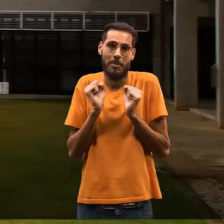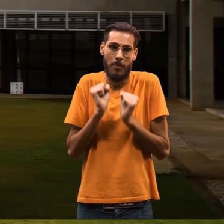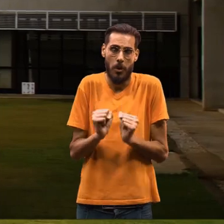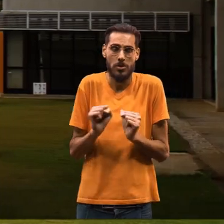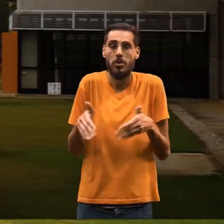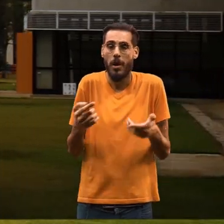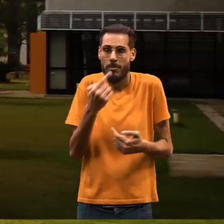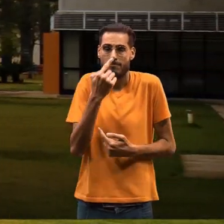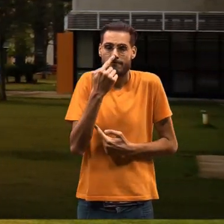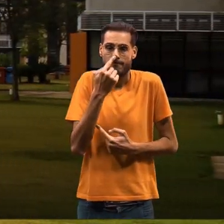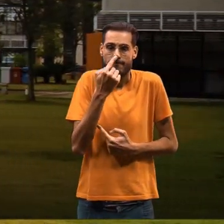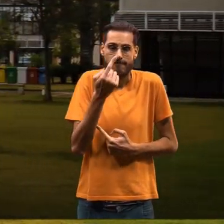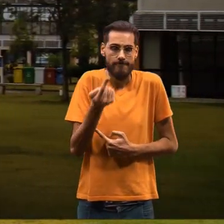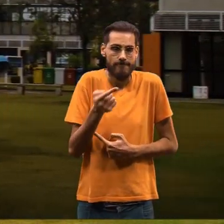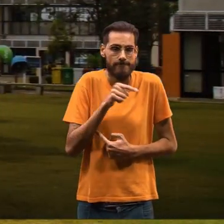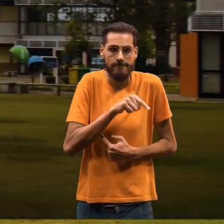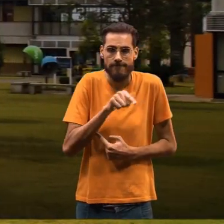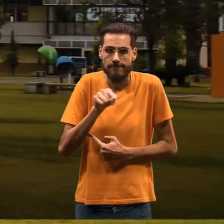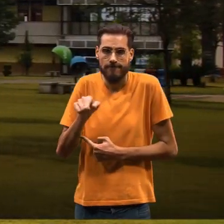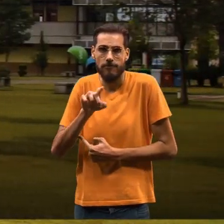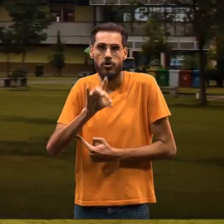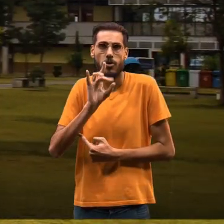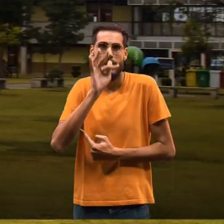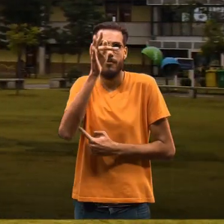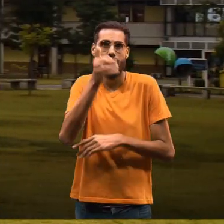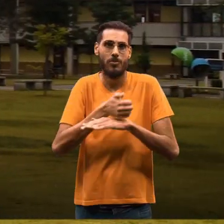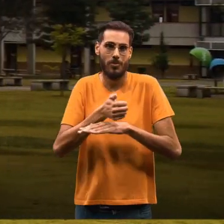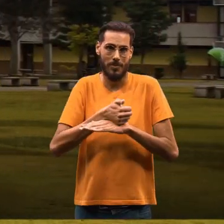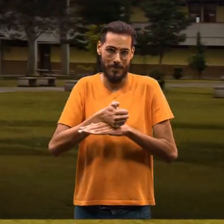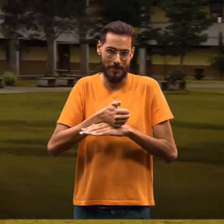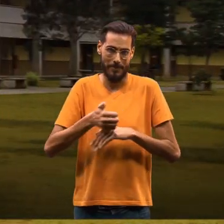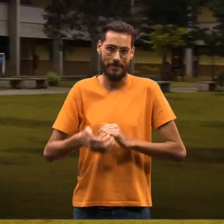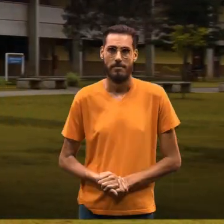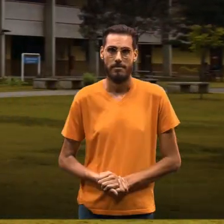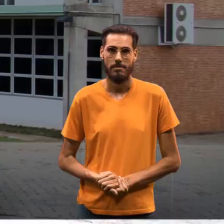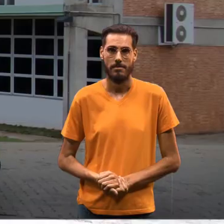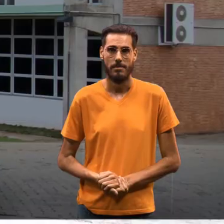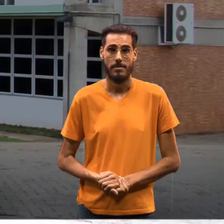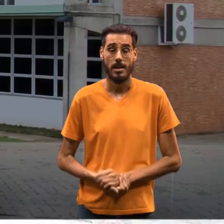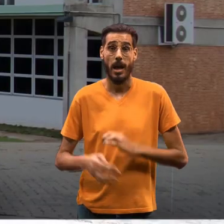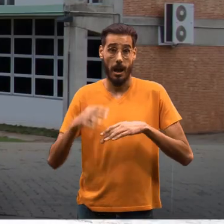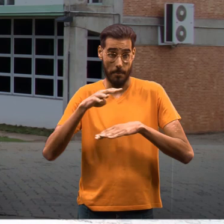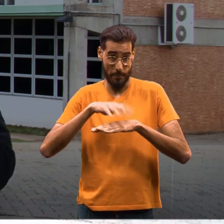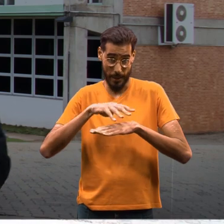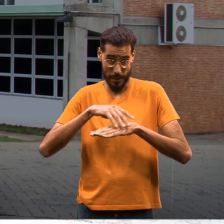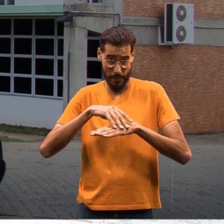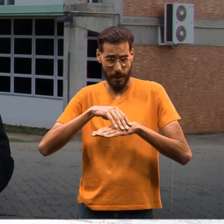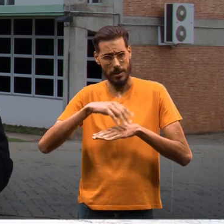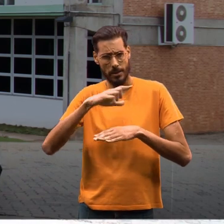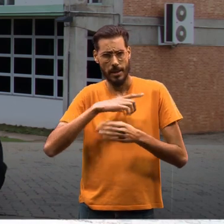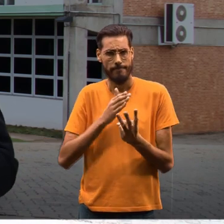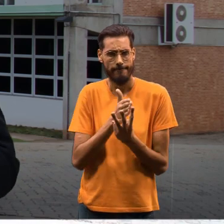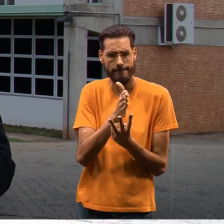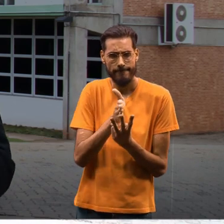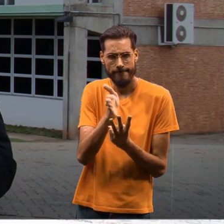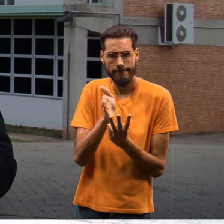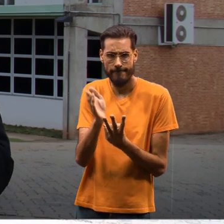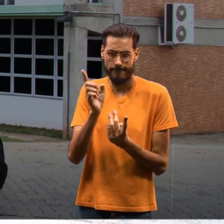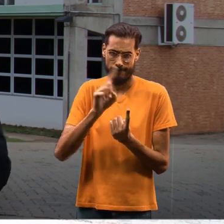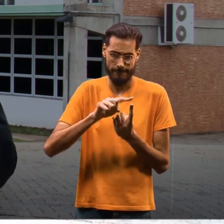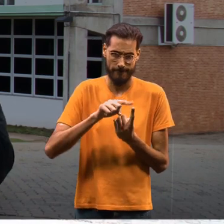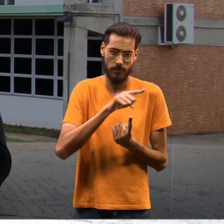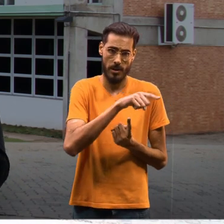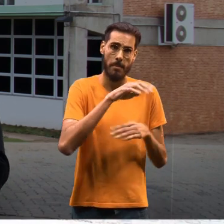poder definir a sua área de afinidade e escolher seu futuro profissional. A matemática, ela se subdivide na